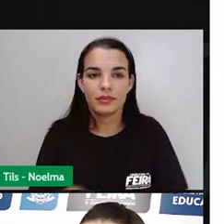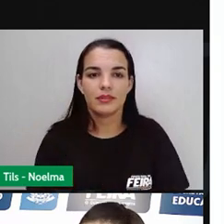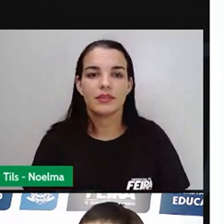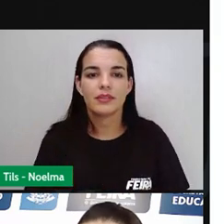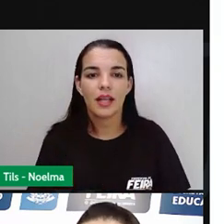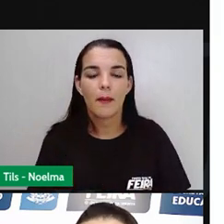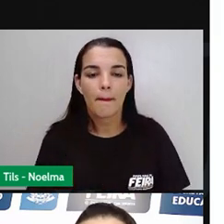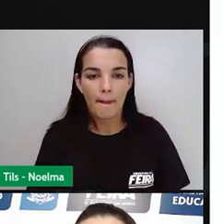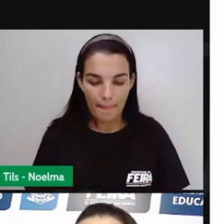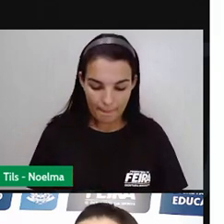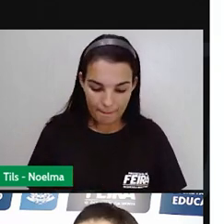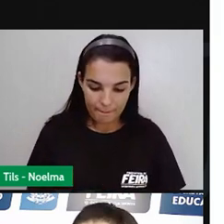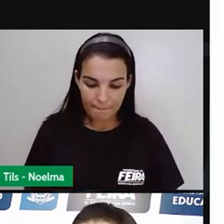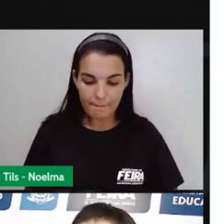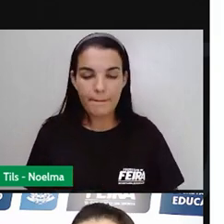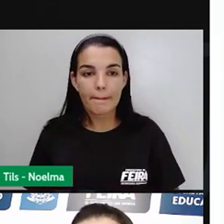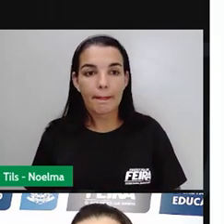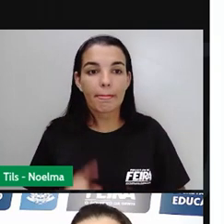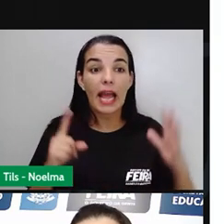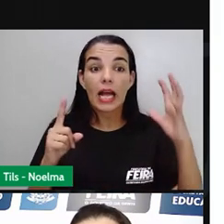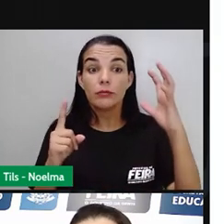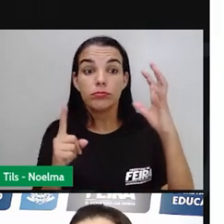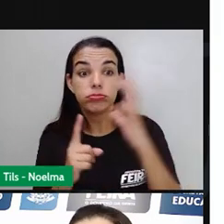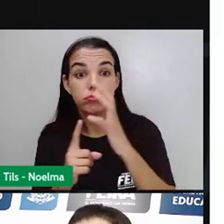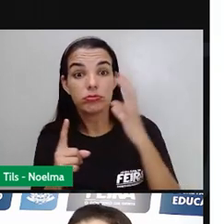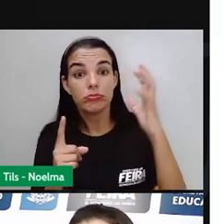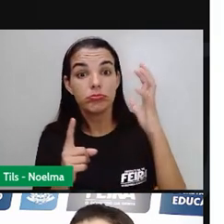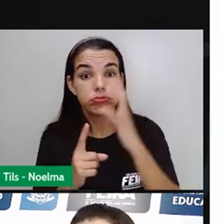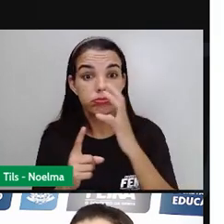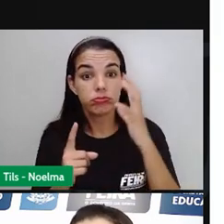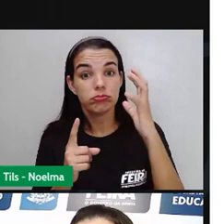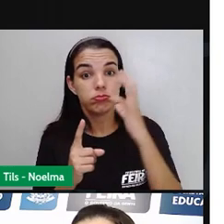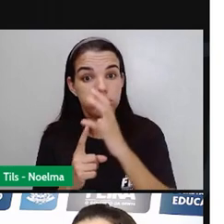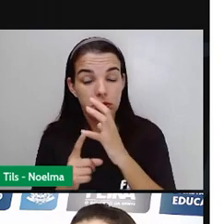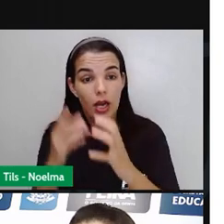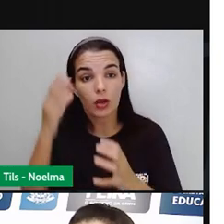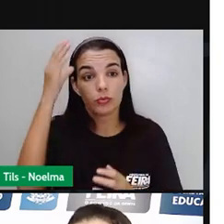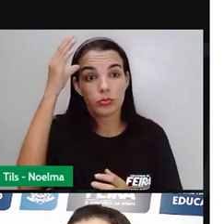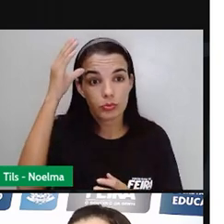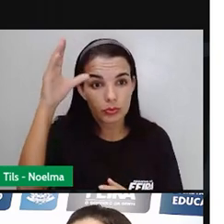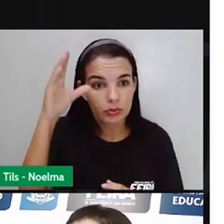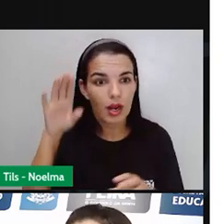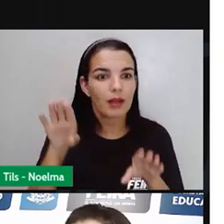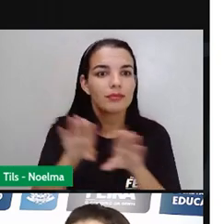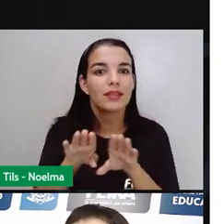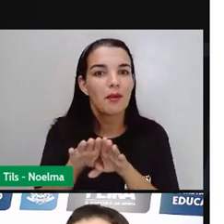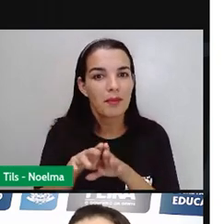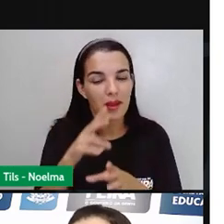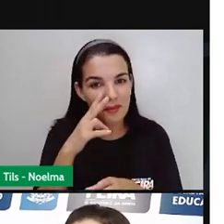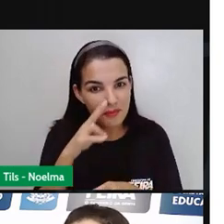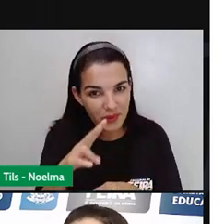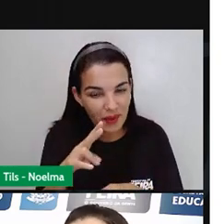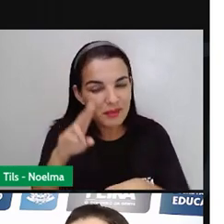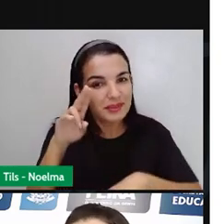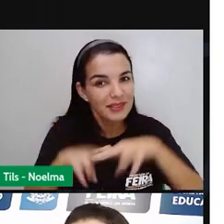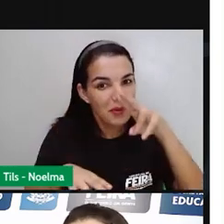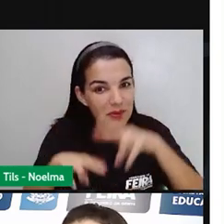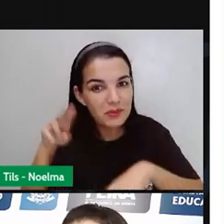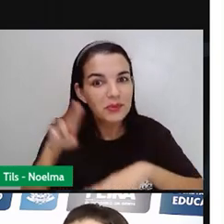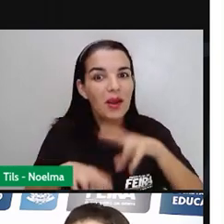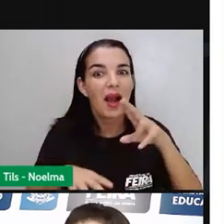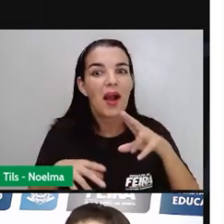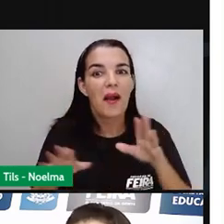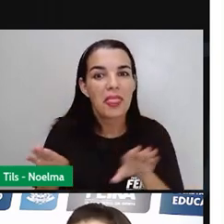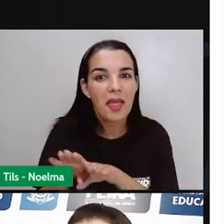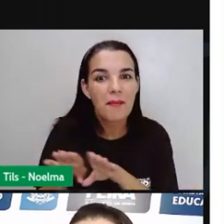A influência cultural do imigrante também é muito notável, tanto que a gente viu que a própria quadrilha, o próprio São João, a quadrilha é uma dança